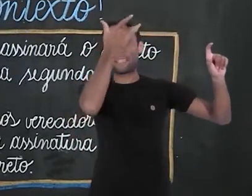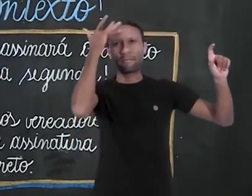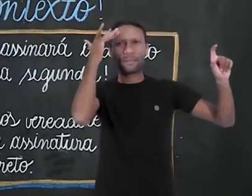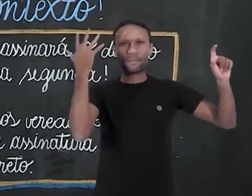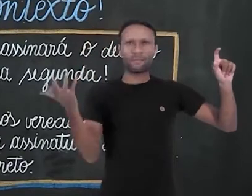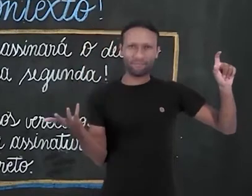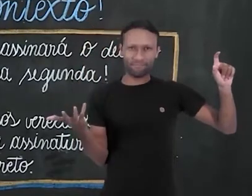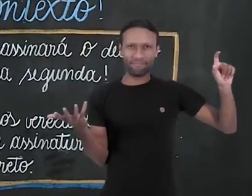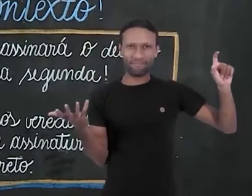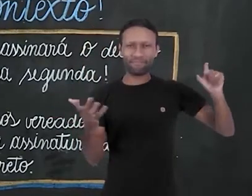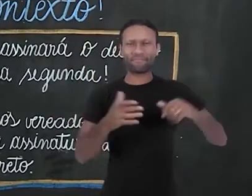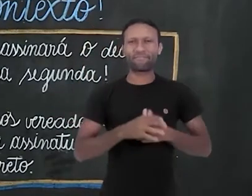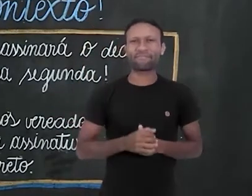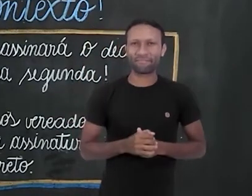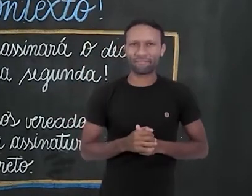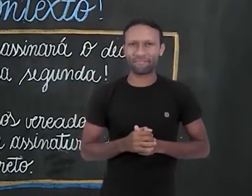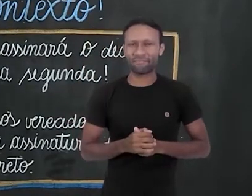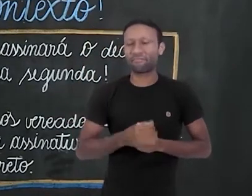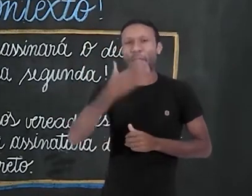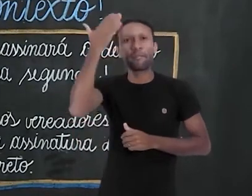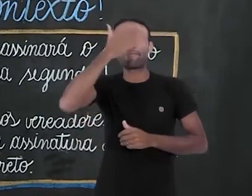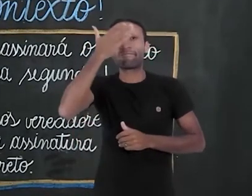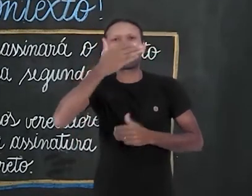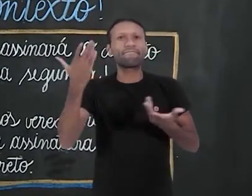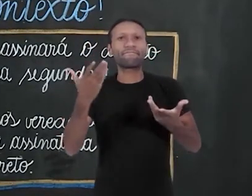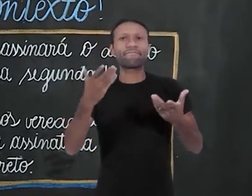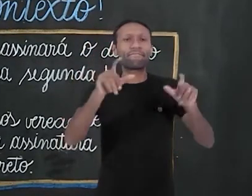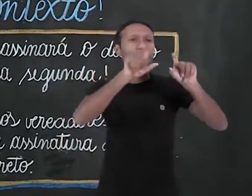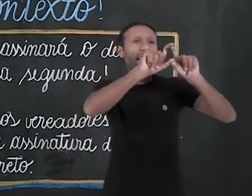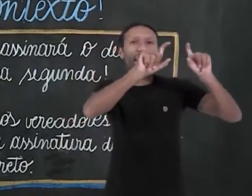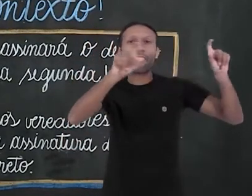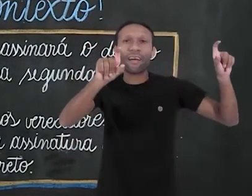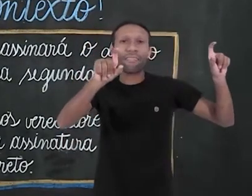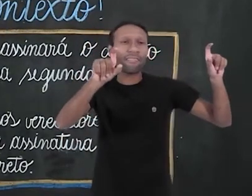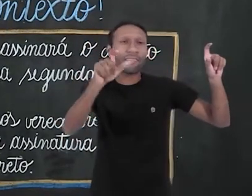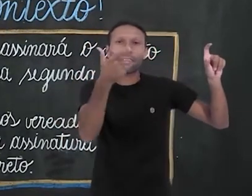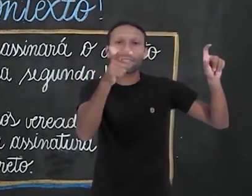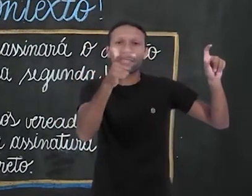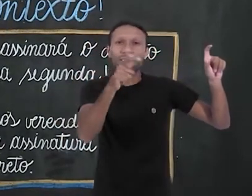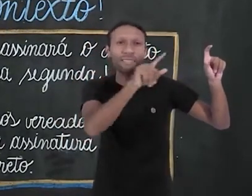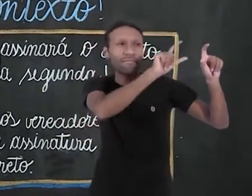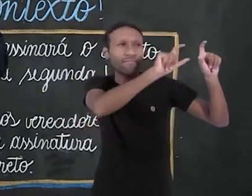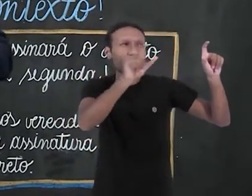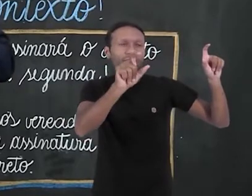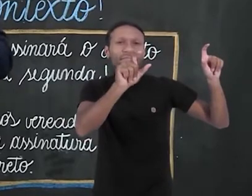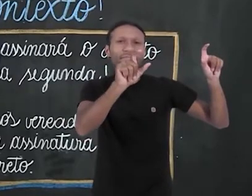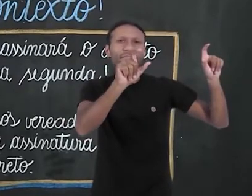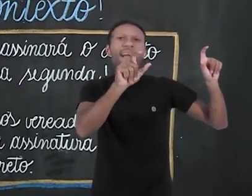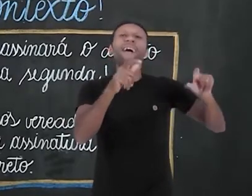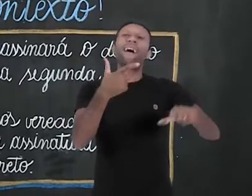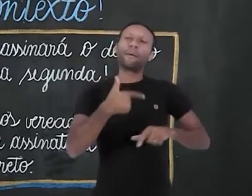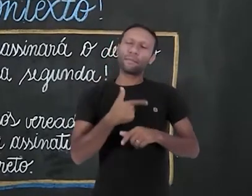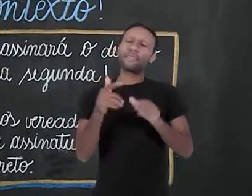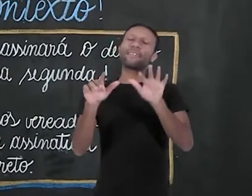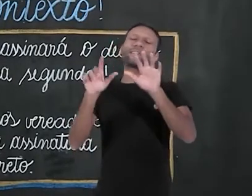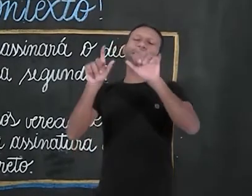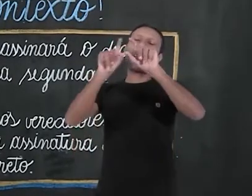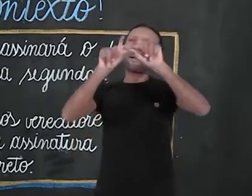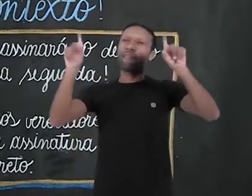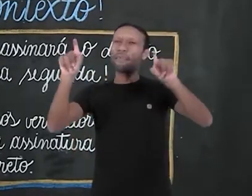praticada por meio de um sujeito que a gente não consegue identificar, porque ele não existe. Por isso que é chamado de oração sem sujeito. Então,